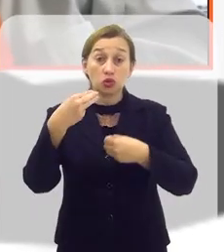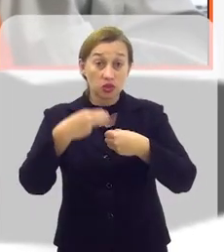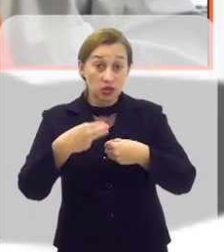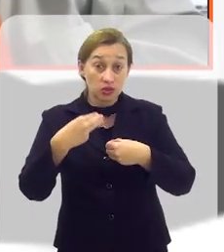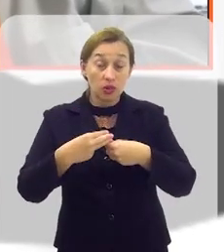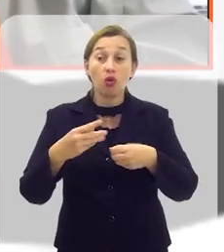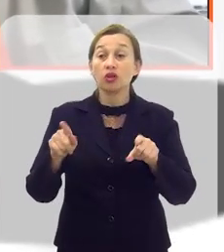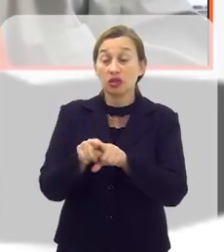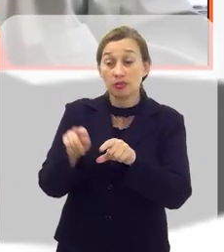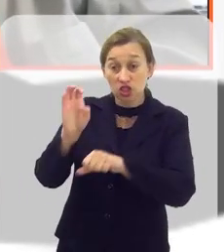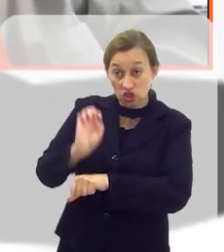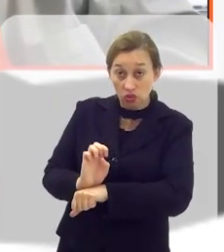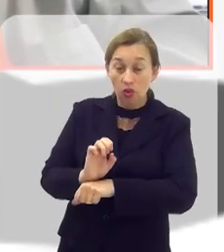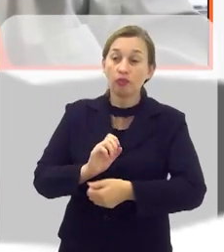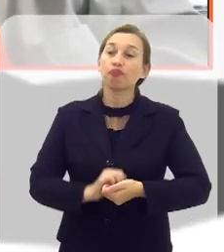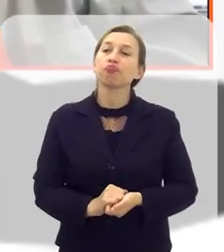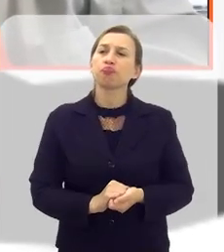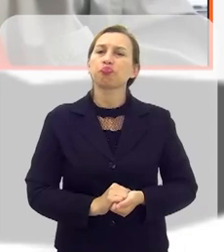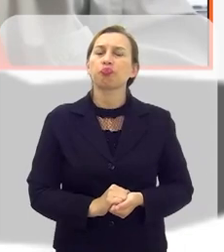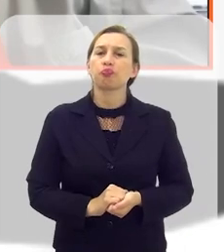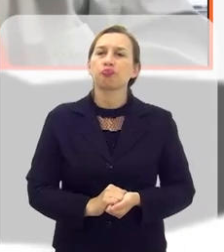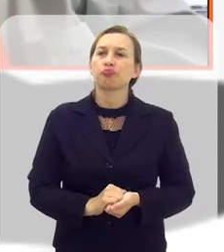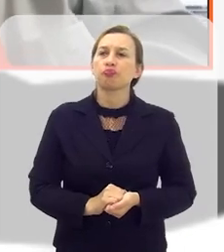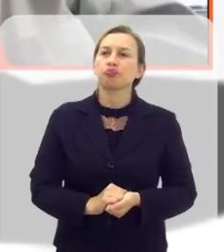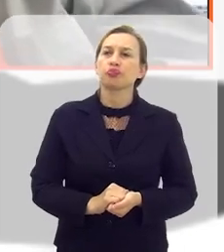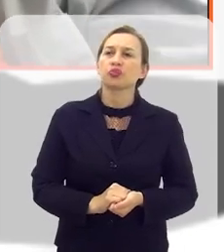municipal e estadual.